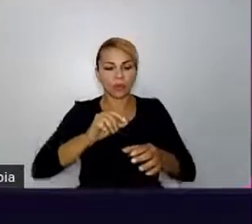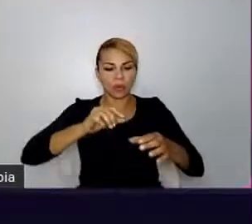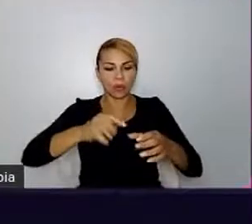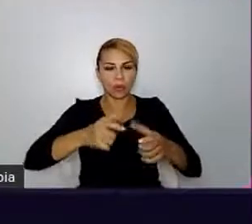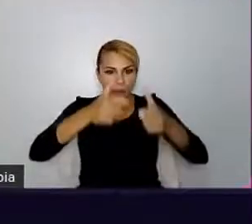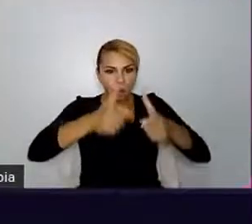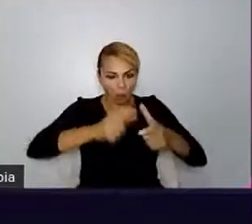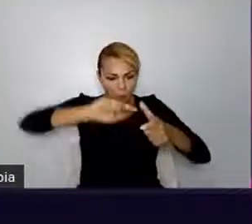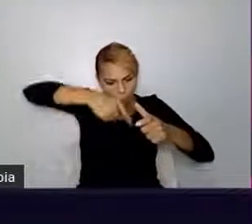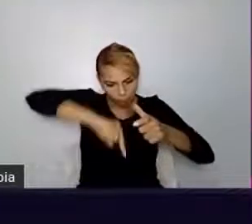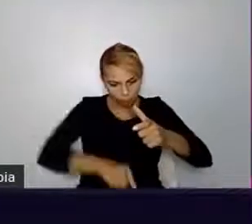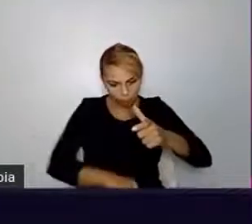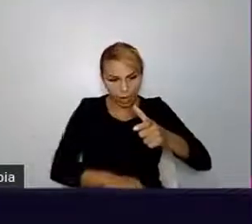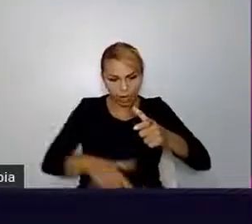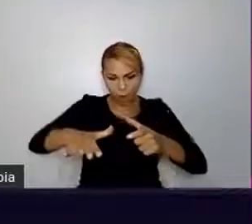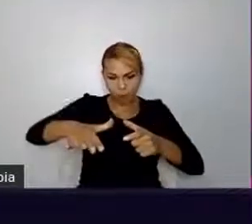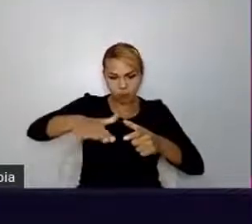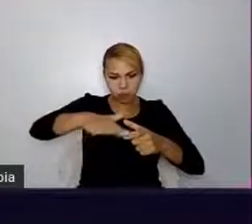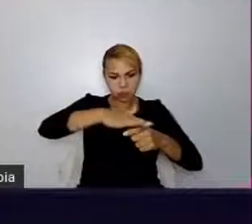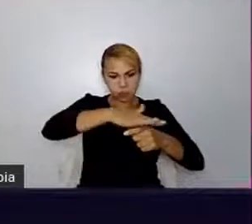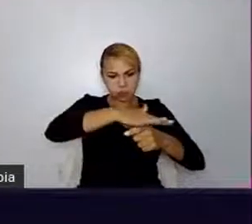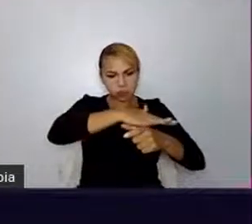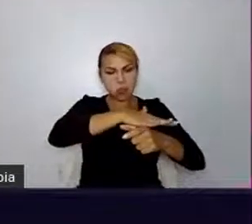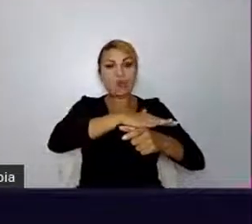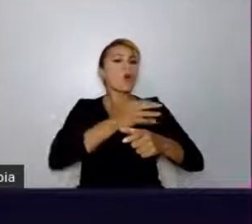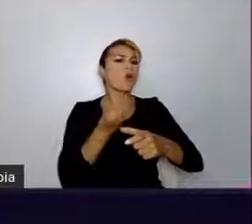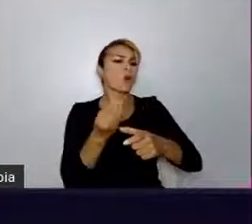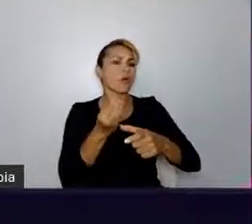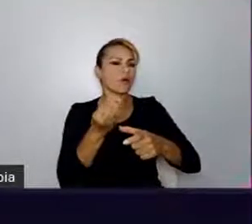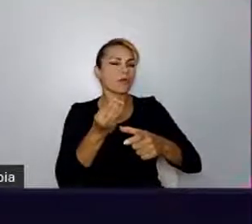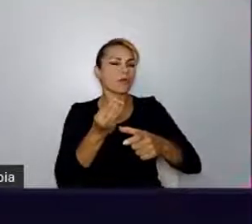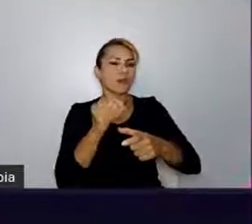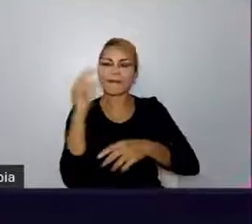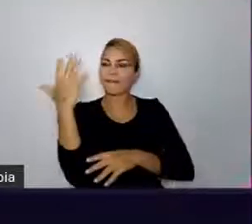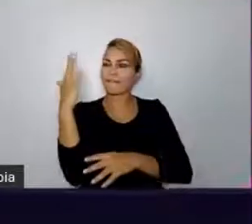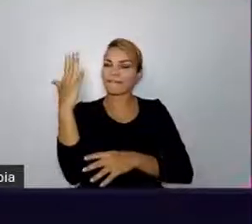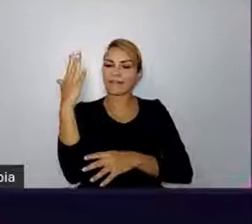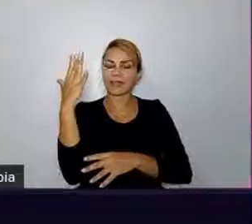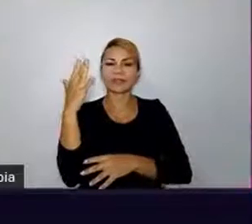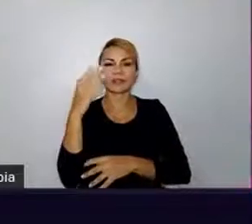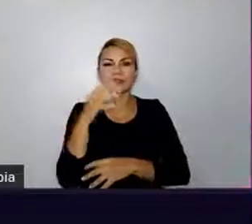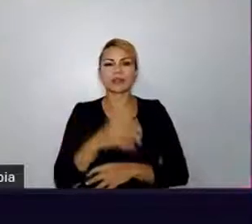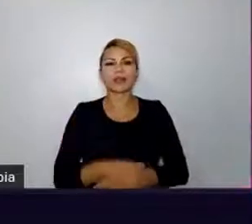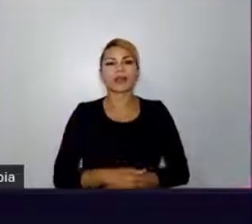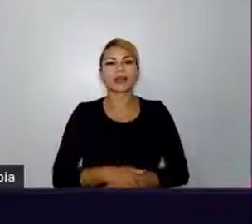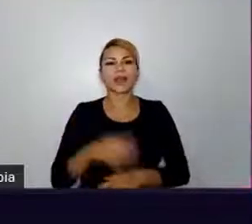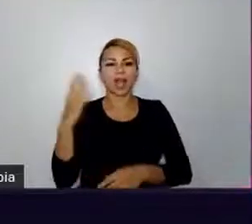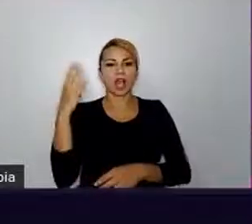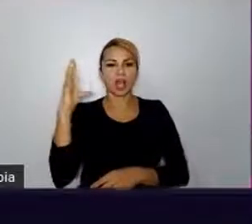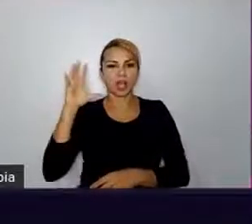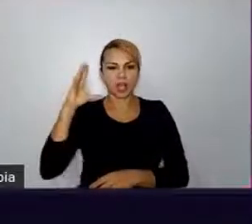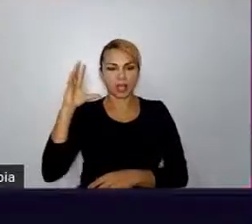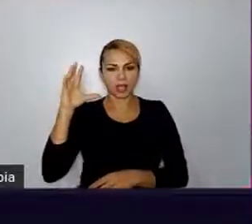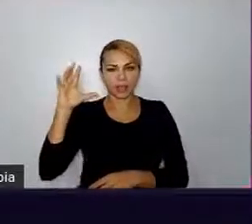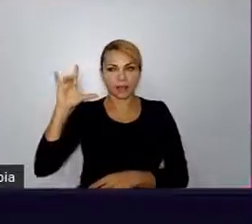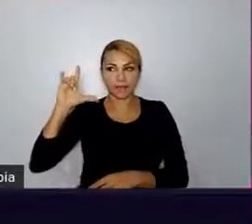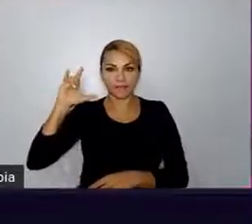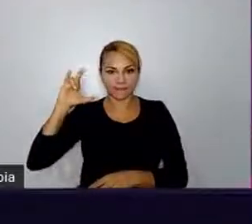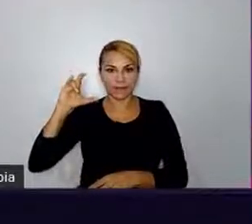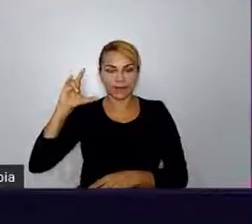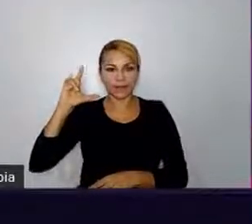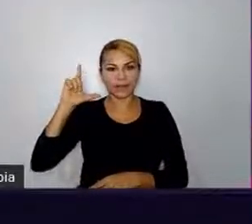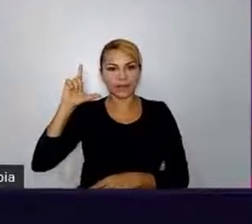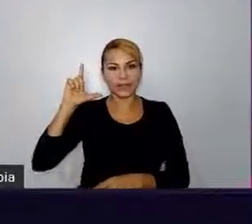praça. Aqui nessa foto vocês podem ver melhor a Bebelplatz. Bom, o que esse